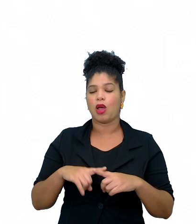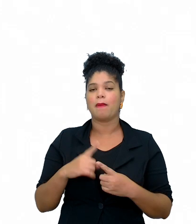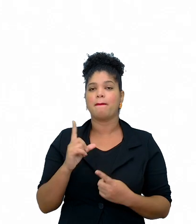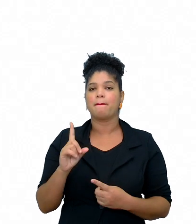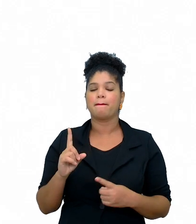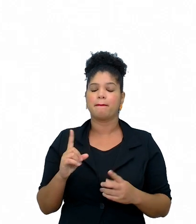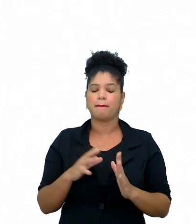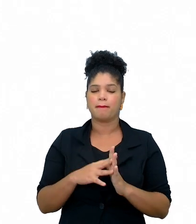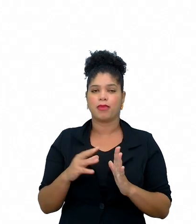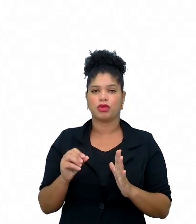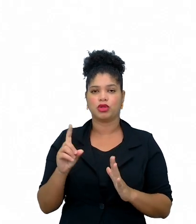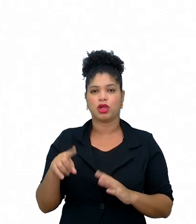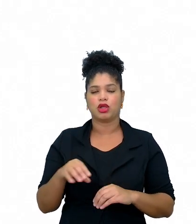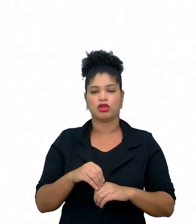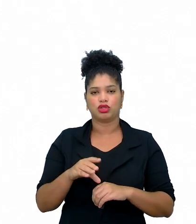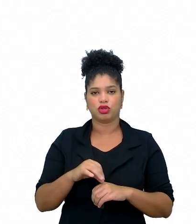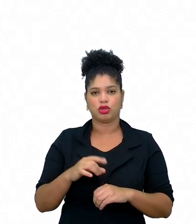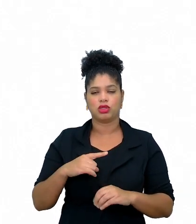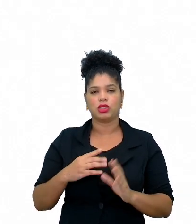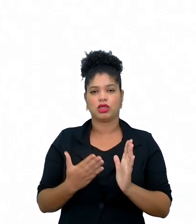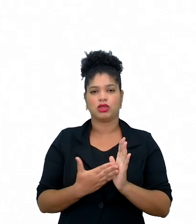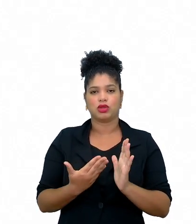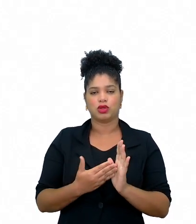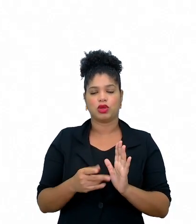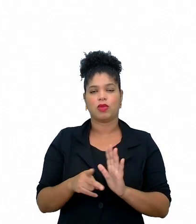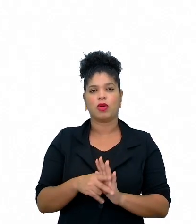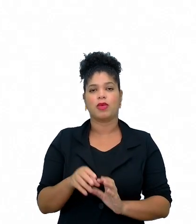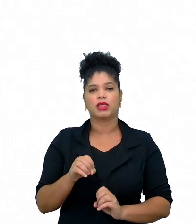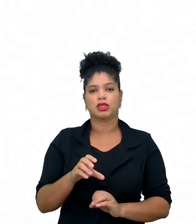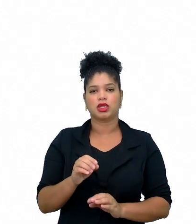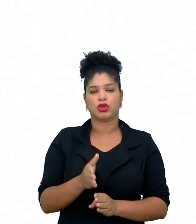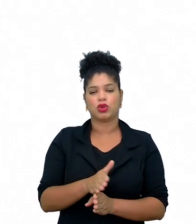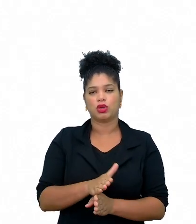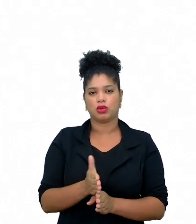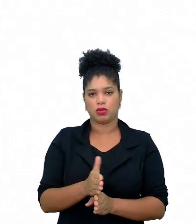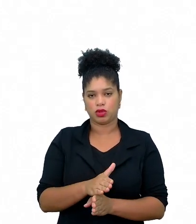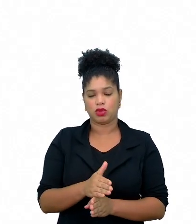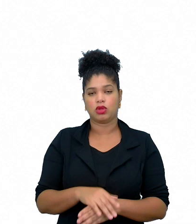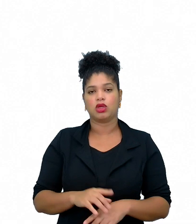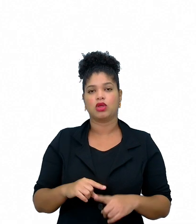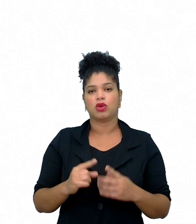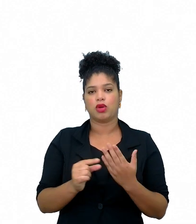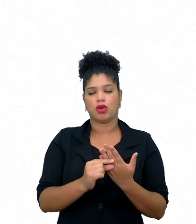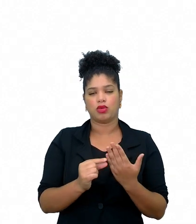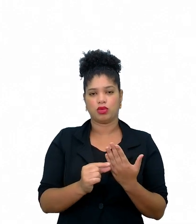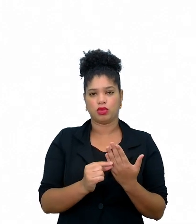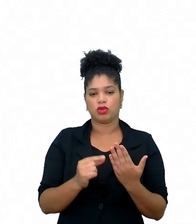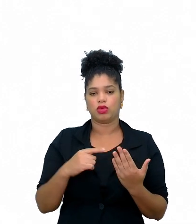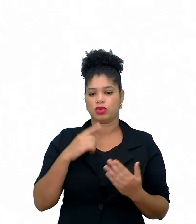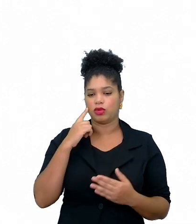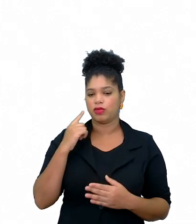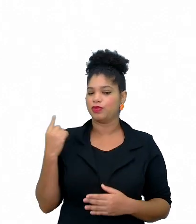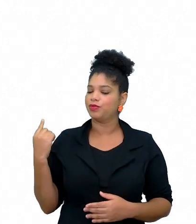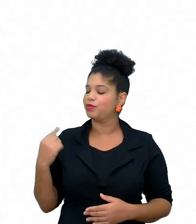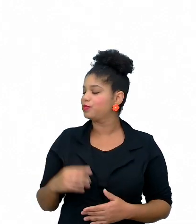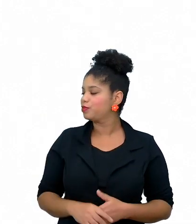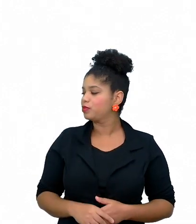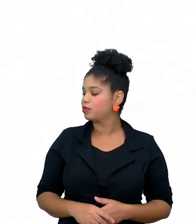sugestão, ele está no livro Ensino Híbrido, os autores aparecem ainda no pé da